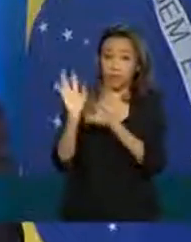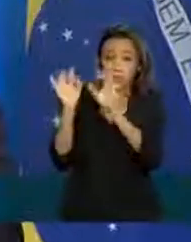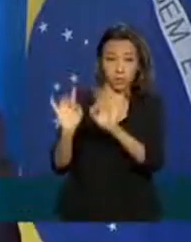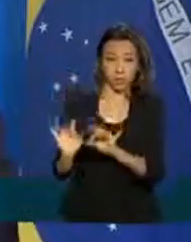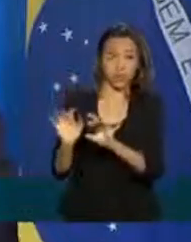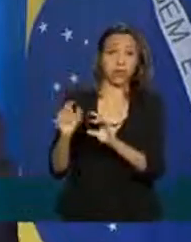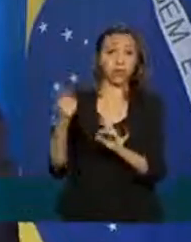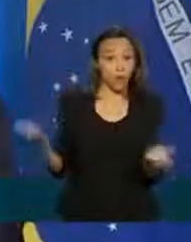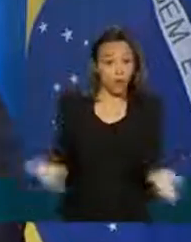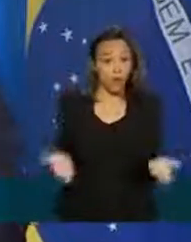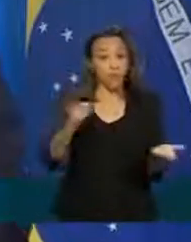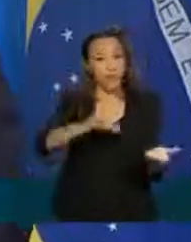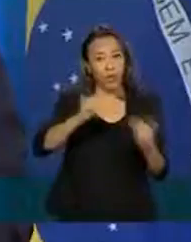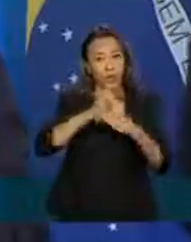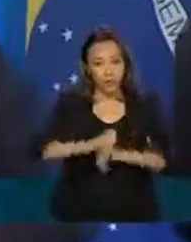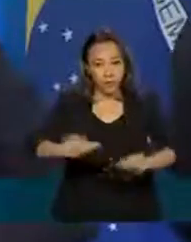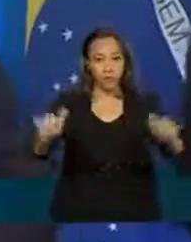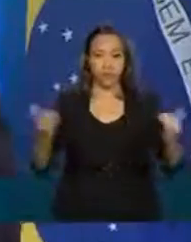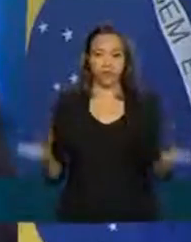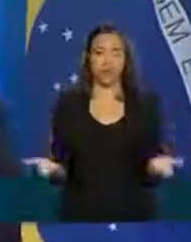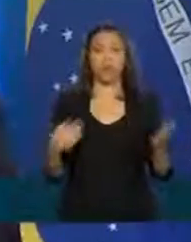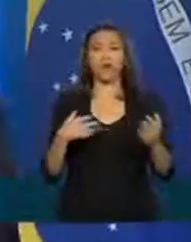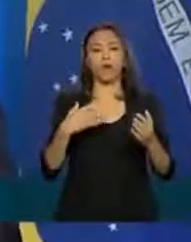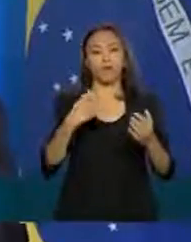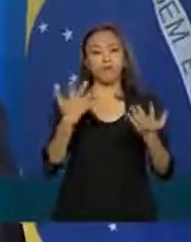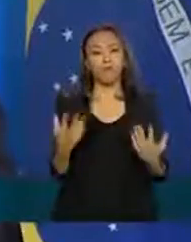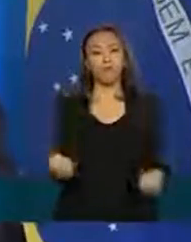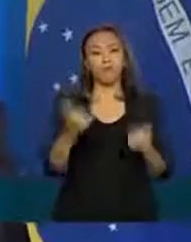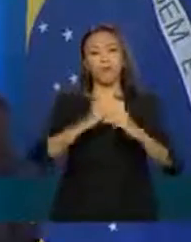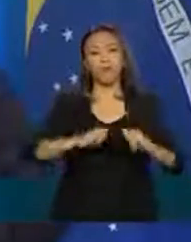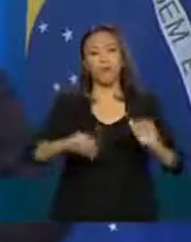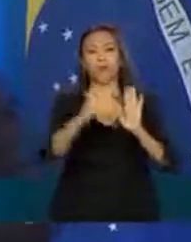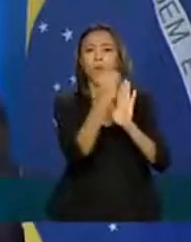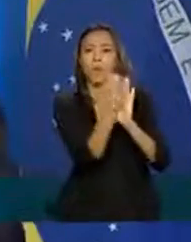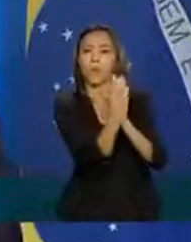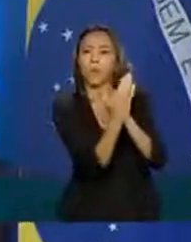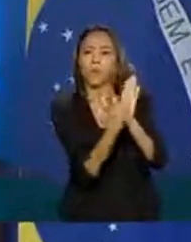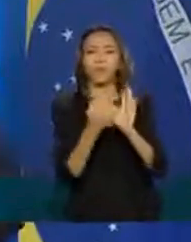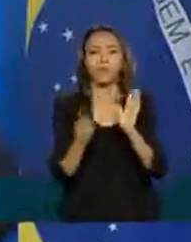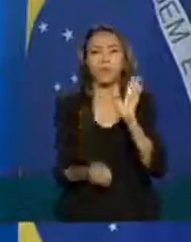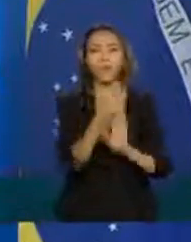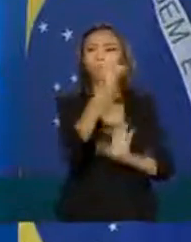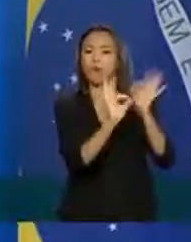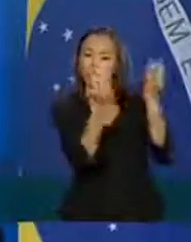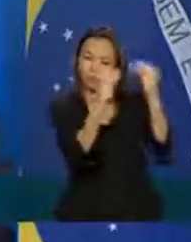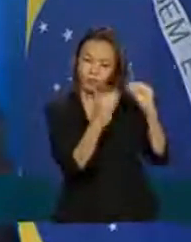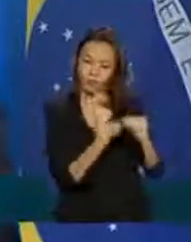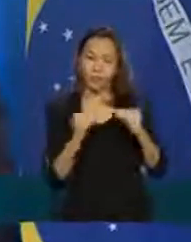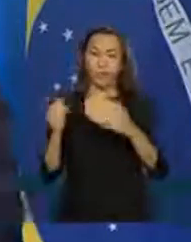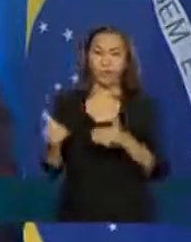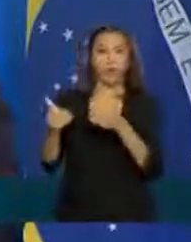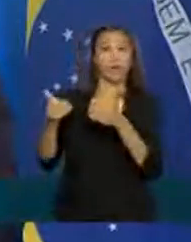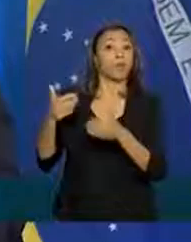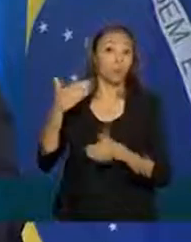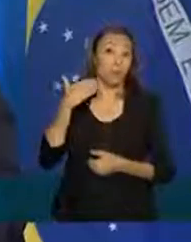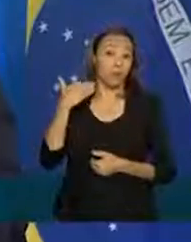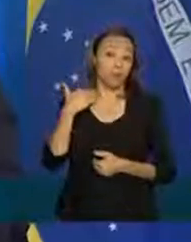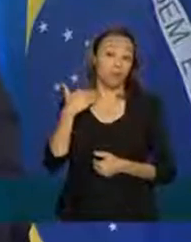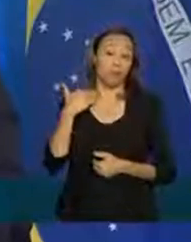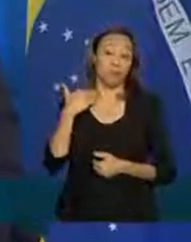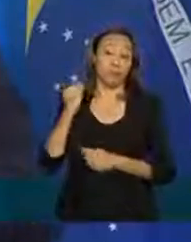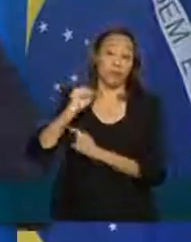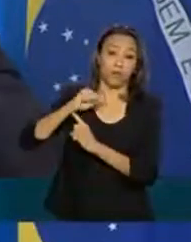programa que nós vamos anunciar hoje. Então, nós vamos anunciar um programa que foi formulado pelo Banco Central, pelo Ministério da Economia e pelo BNDES.